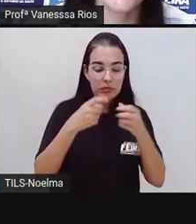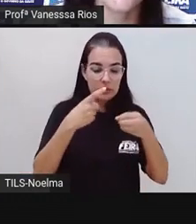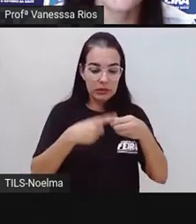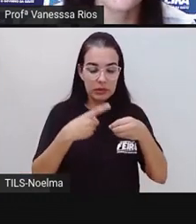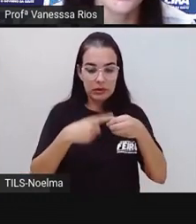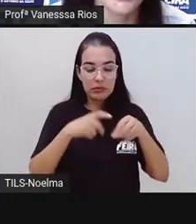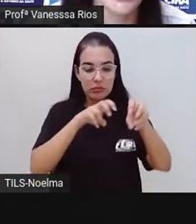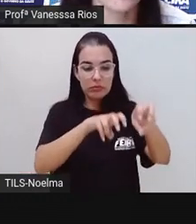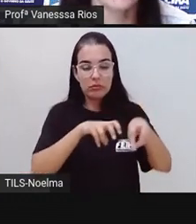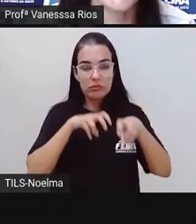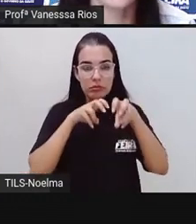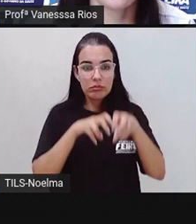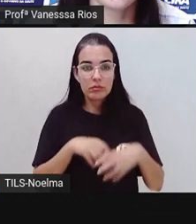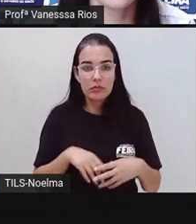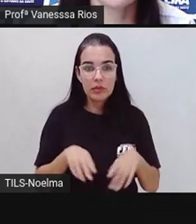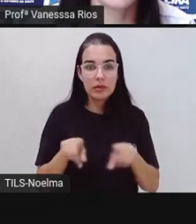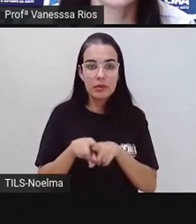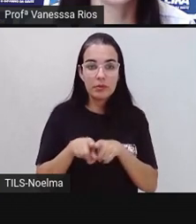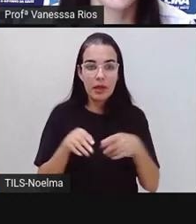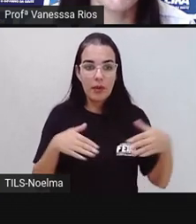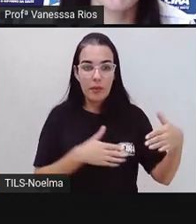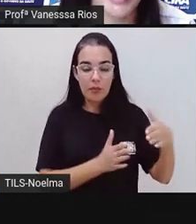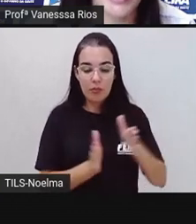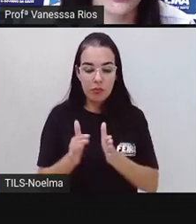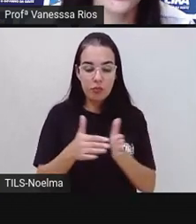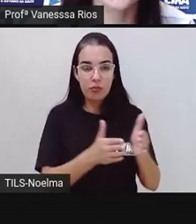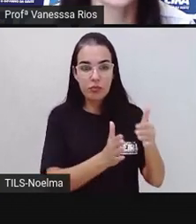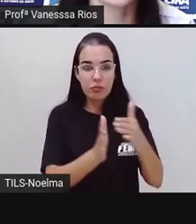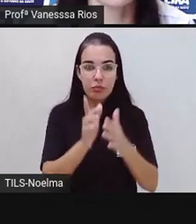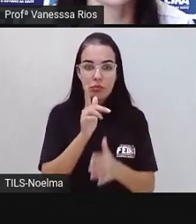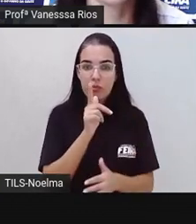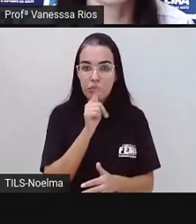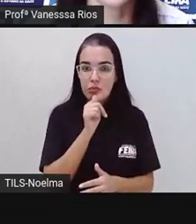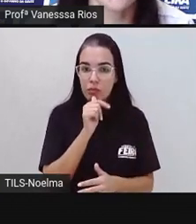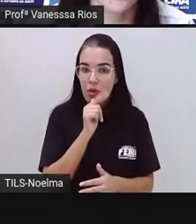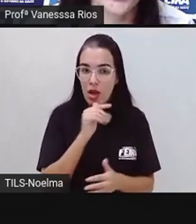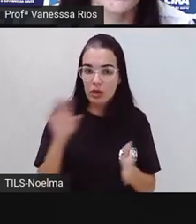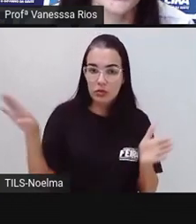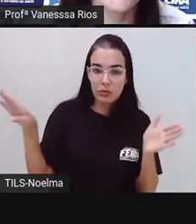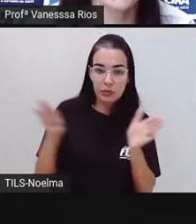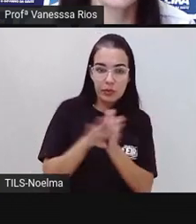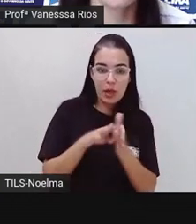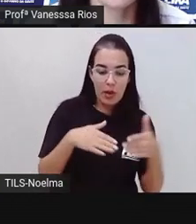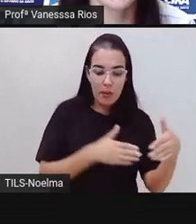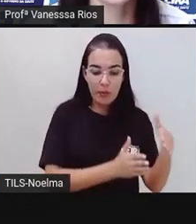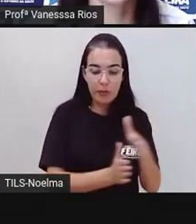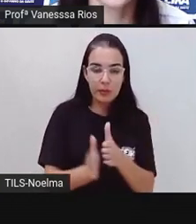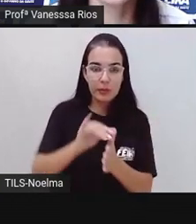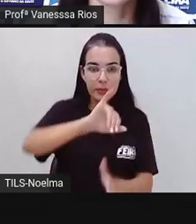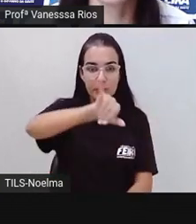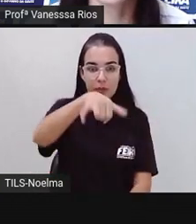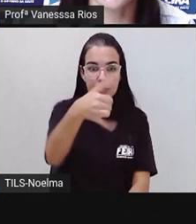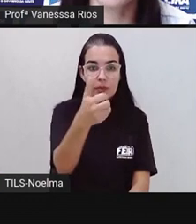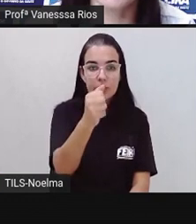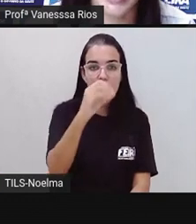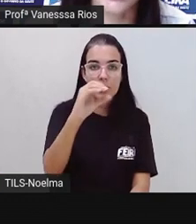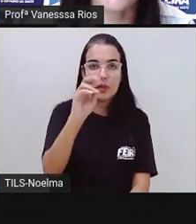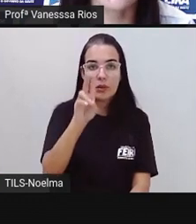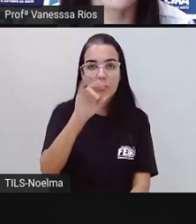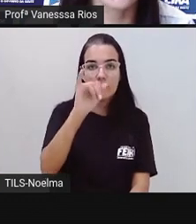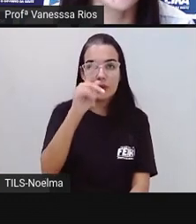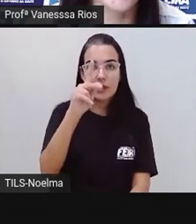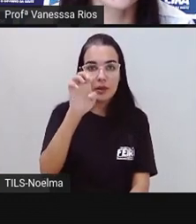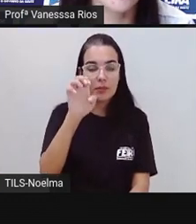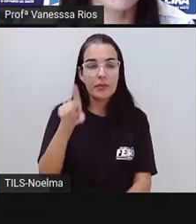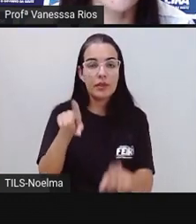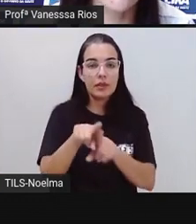Baiano. É cortado pelo Ribeirão do Cavaco, que deságua no Rio Jacuípe, e por mais dois rios secundários,